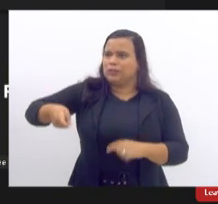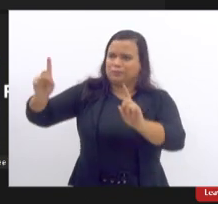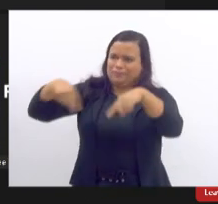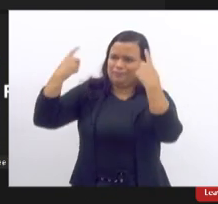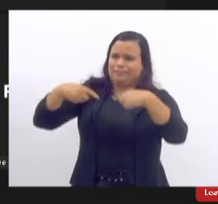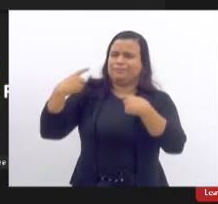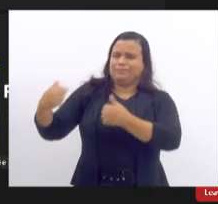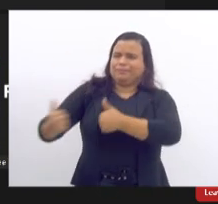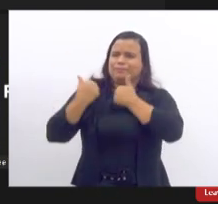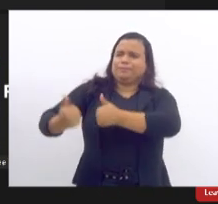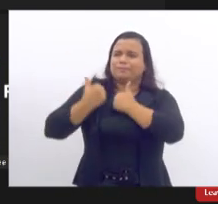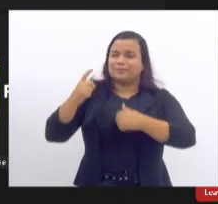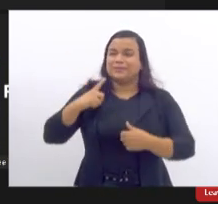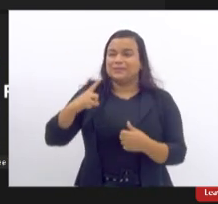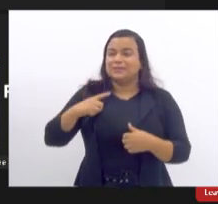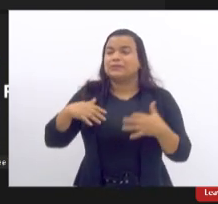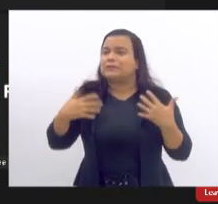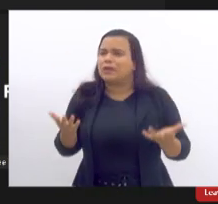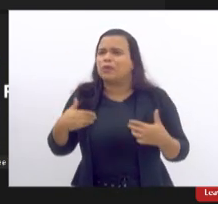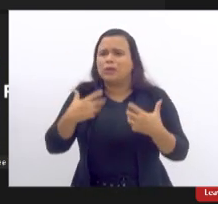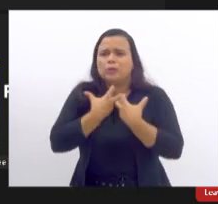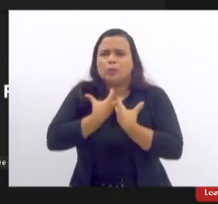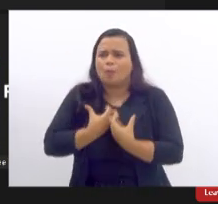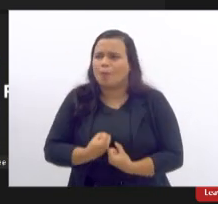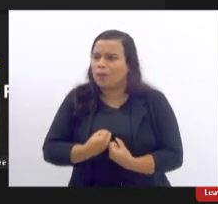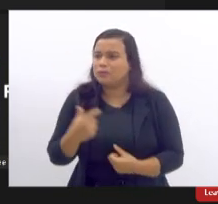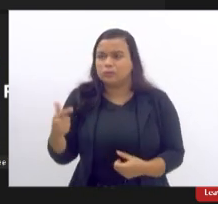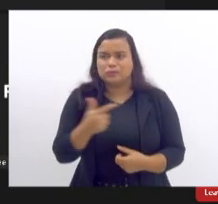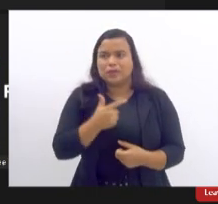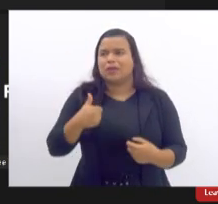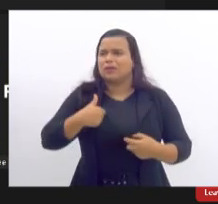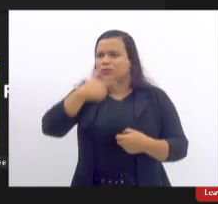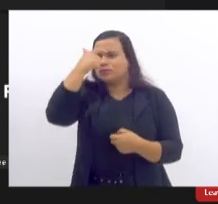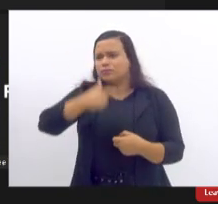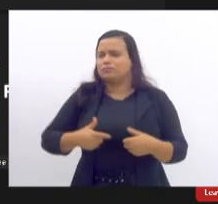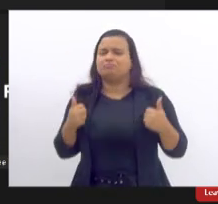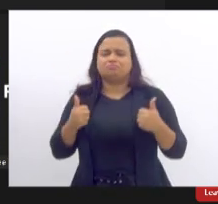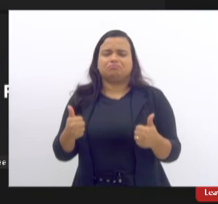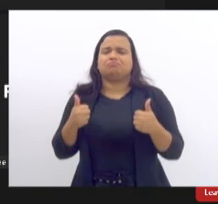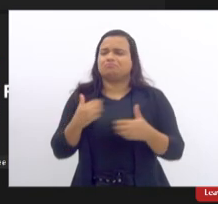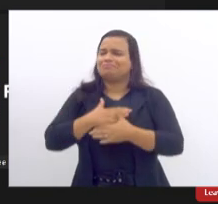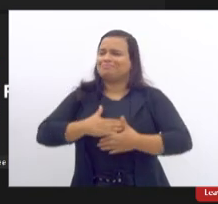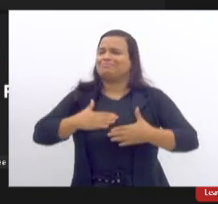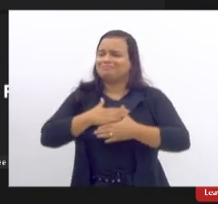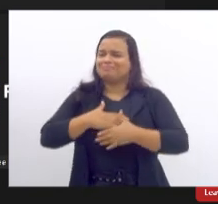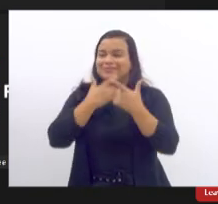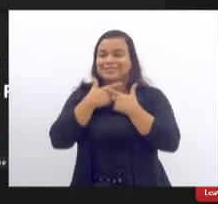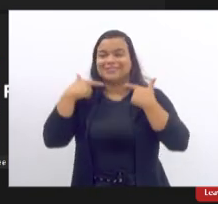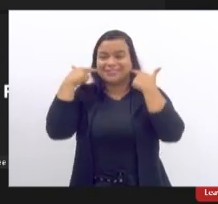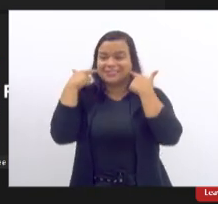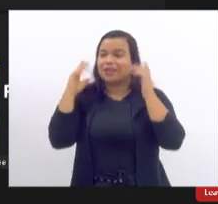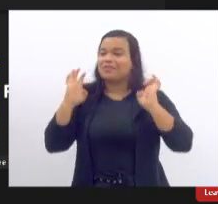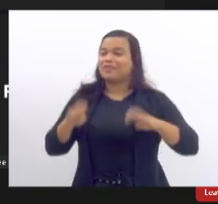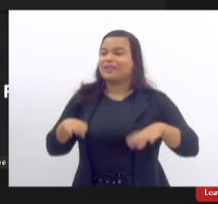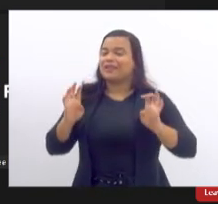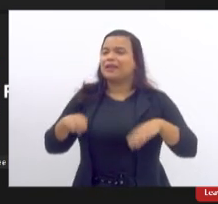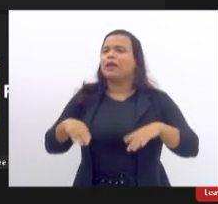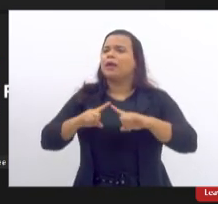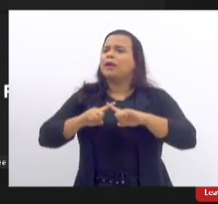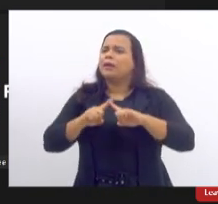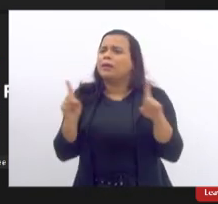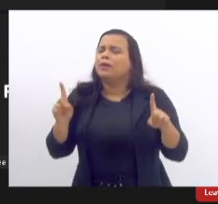então eu não guardo mágoa sou uma pessoa que tem morada bem com a vida mas eu me